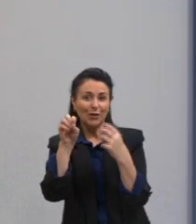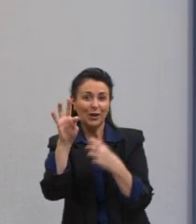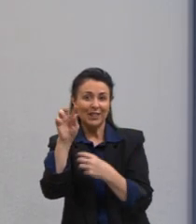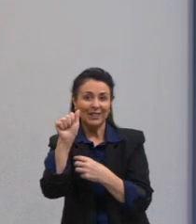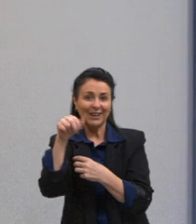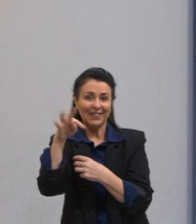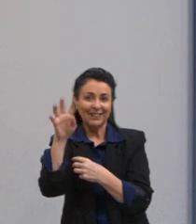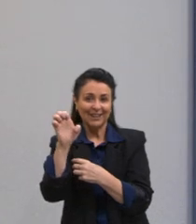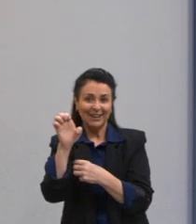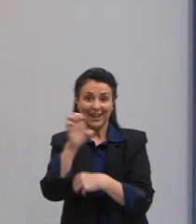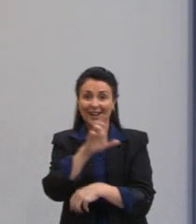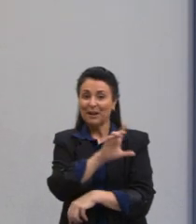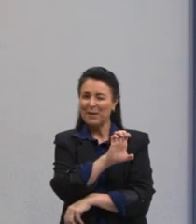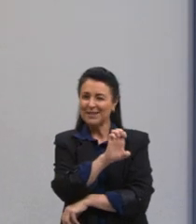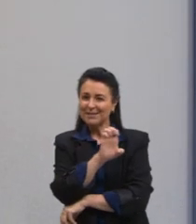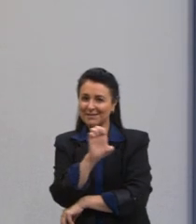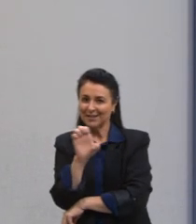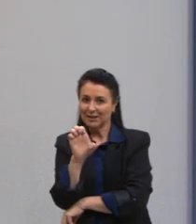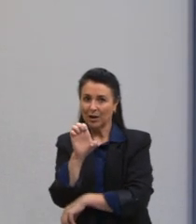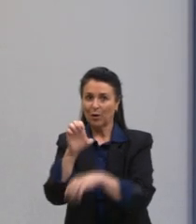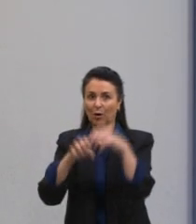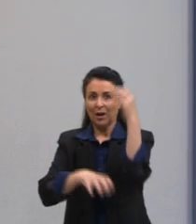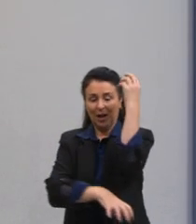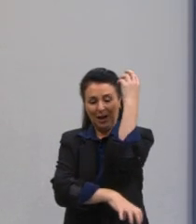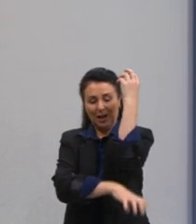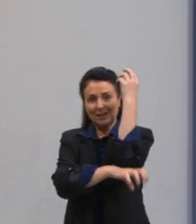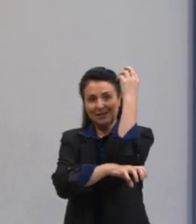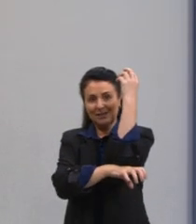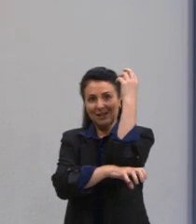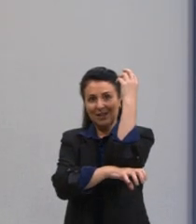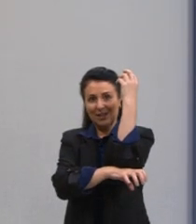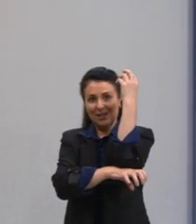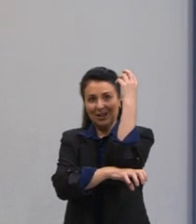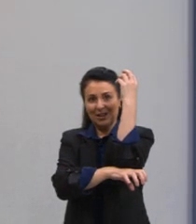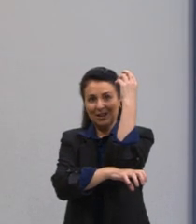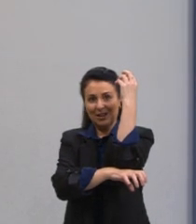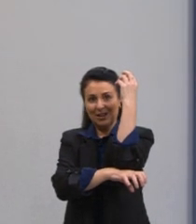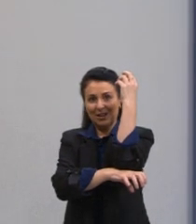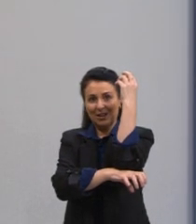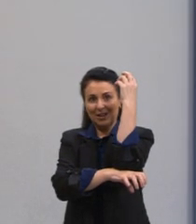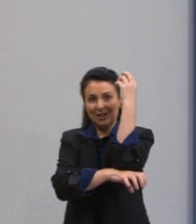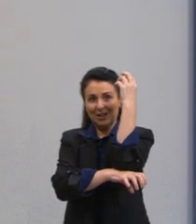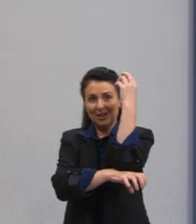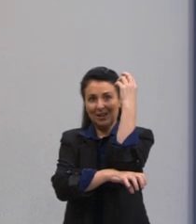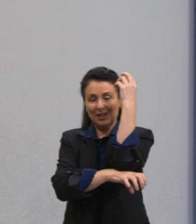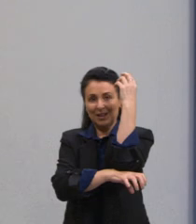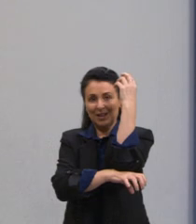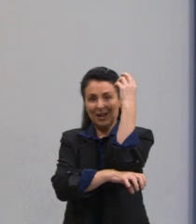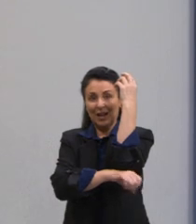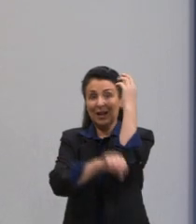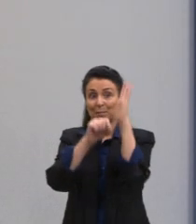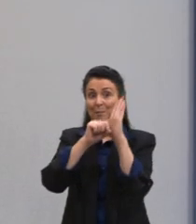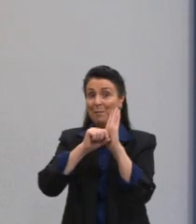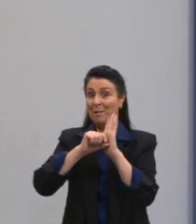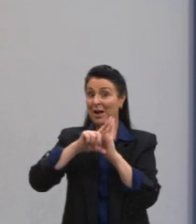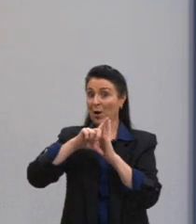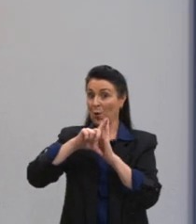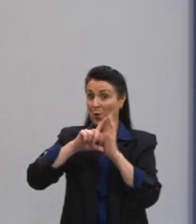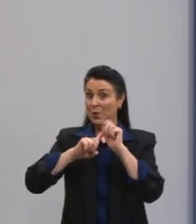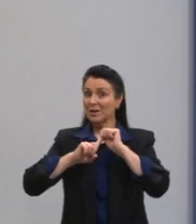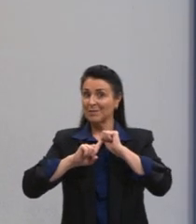esquerda. Ela tem uma raiz, foca ali na raiz pivotante. Ela tem uma raiz maior, principal,